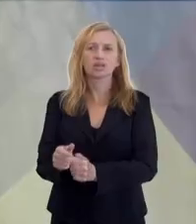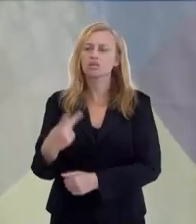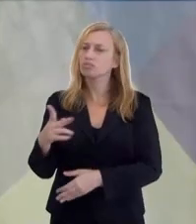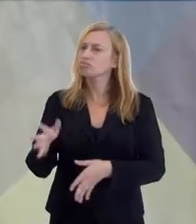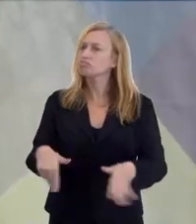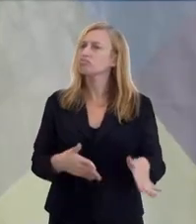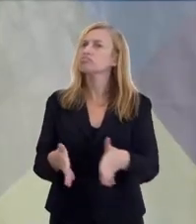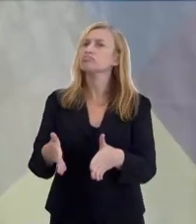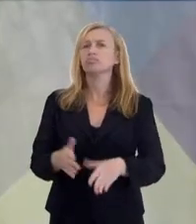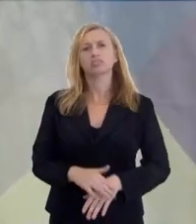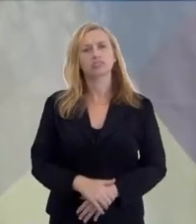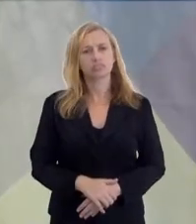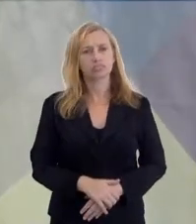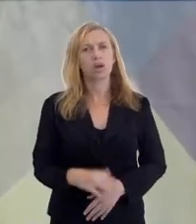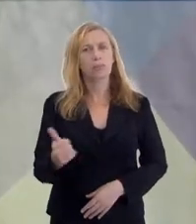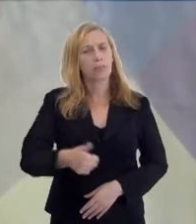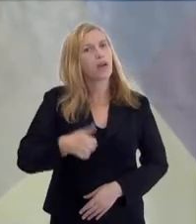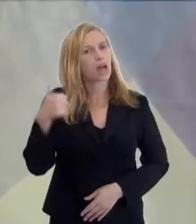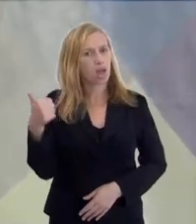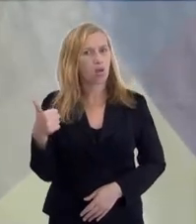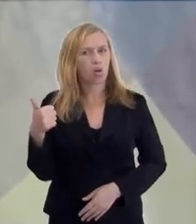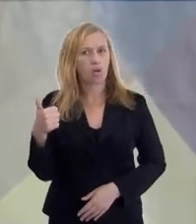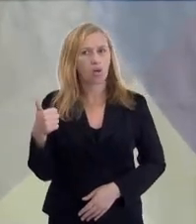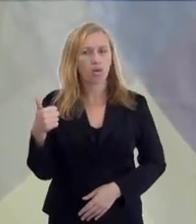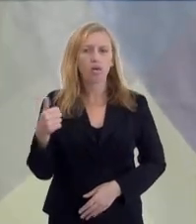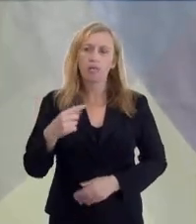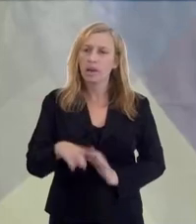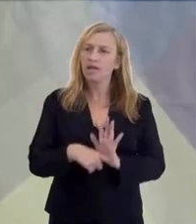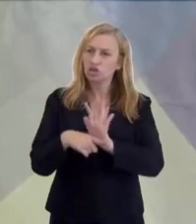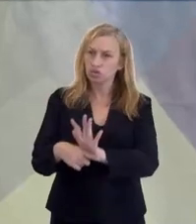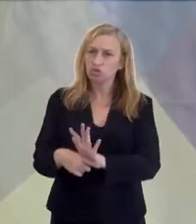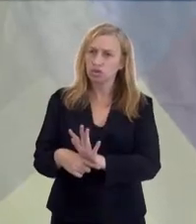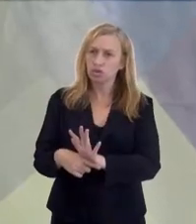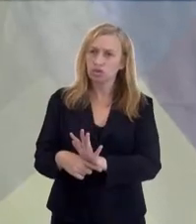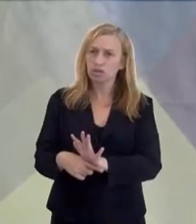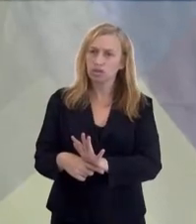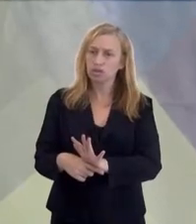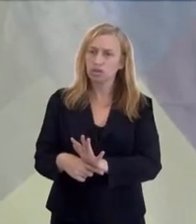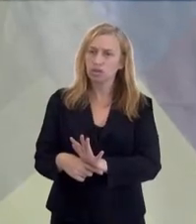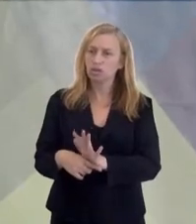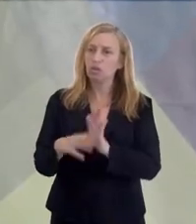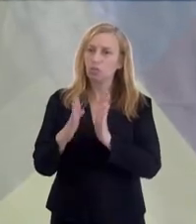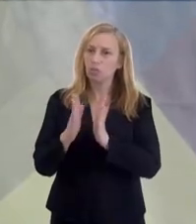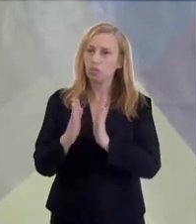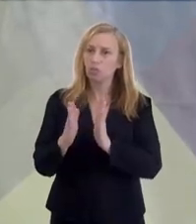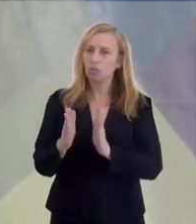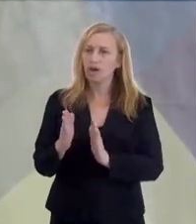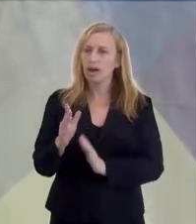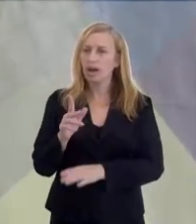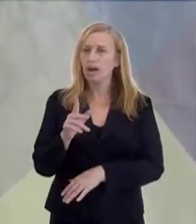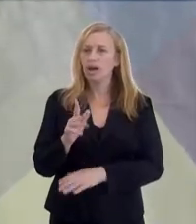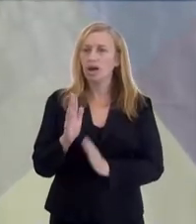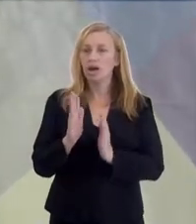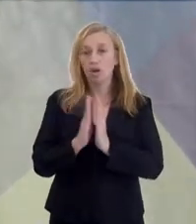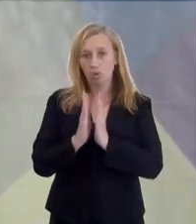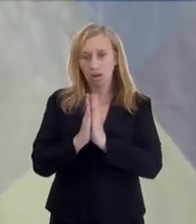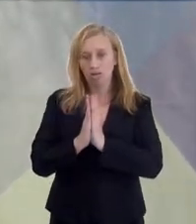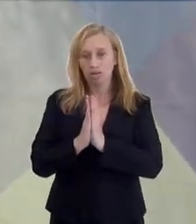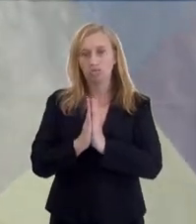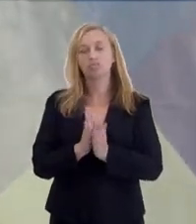O melhor recurso para ajudá-lo é a prece. É nós fazermos orações.